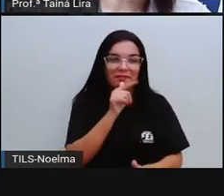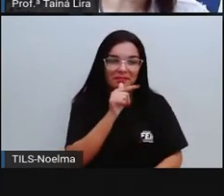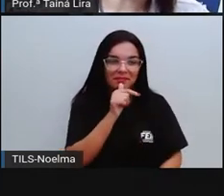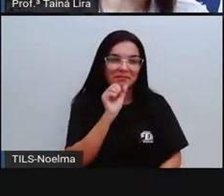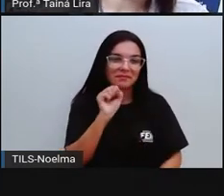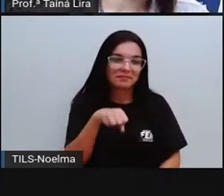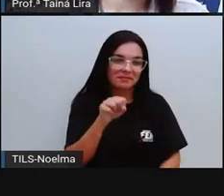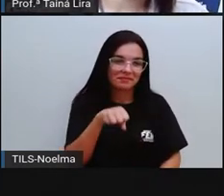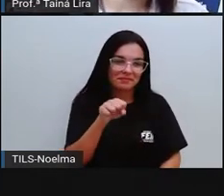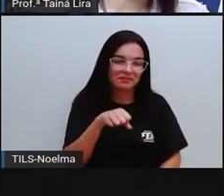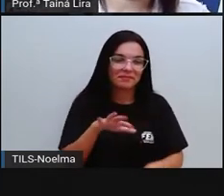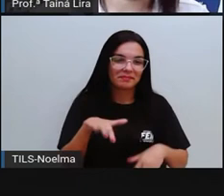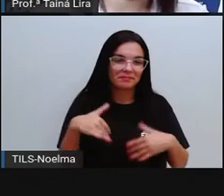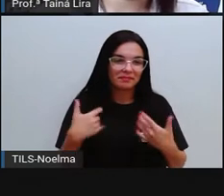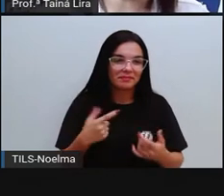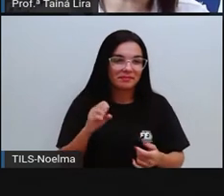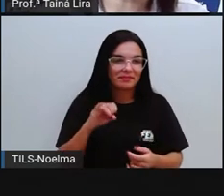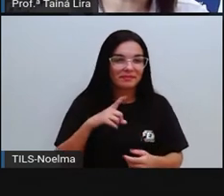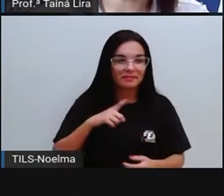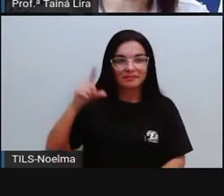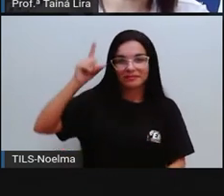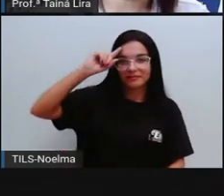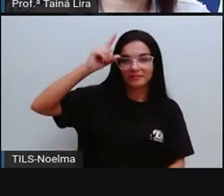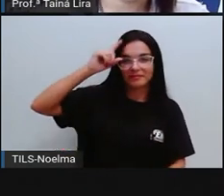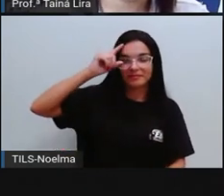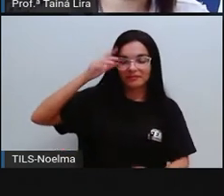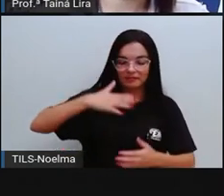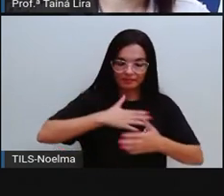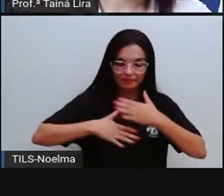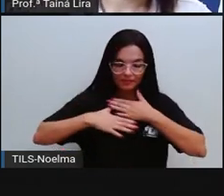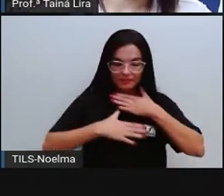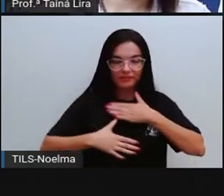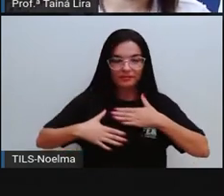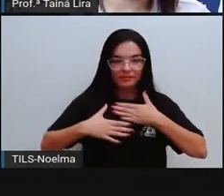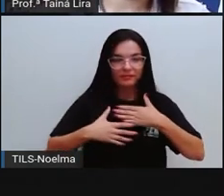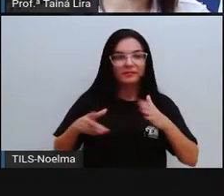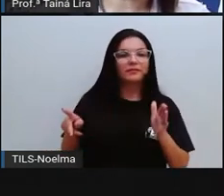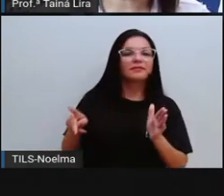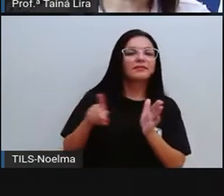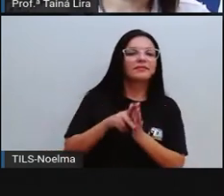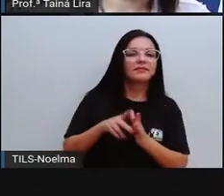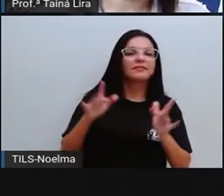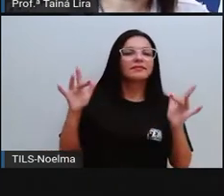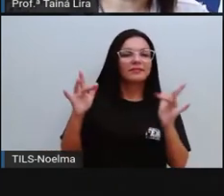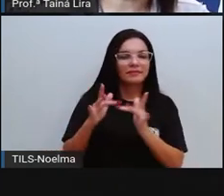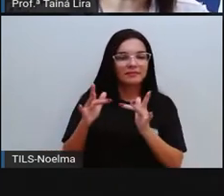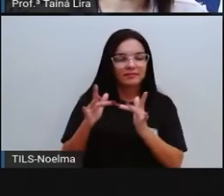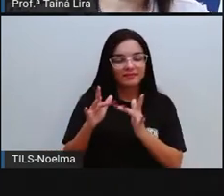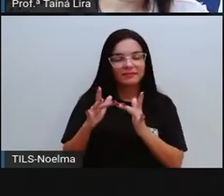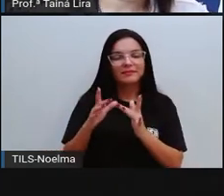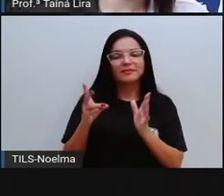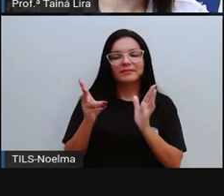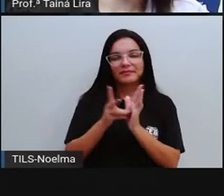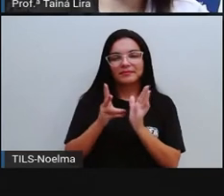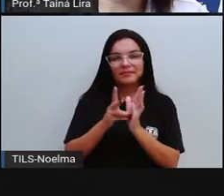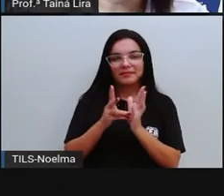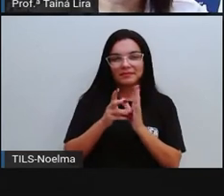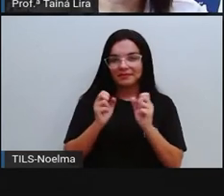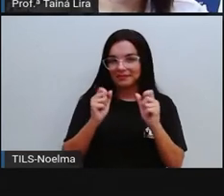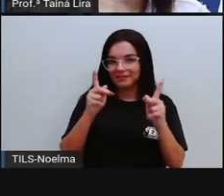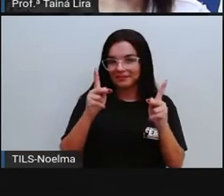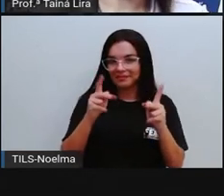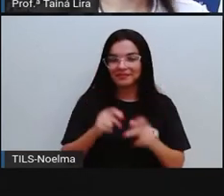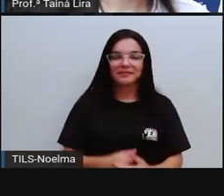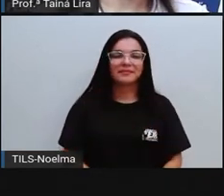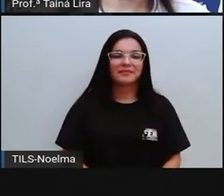Então, esse hábito que a gente tem de tomar banho todos os dias é um hábito dos indígenas, tá bom?